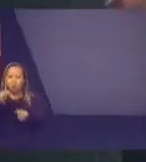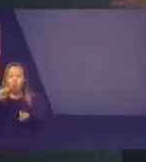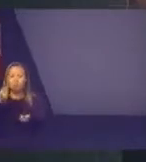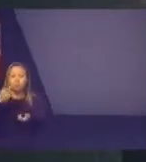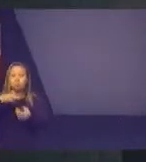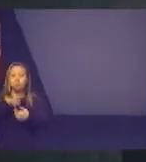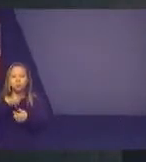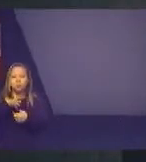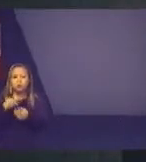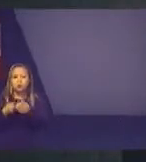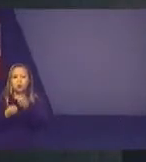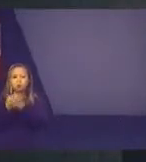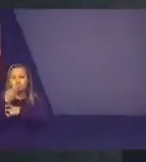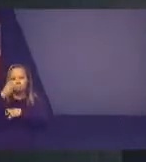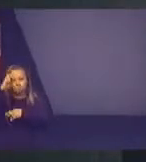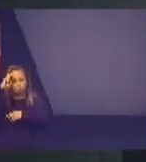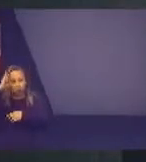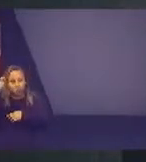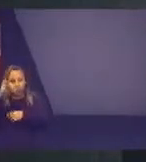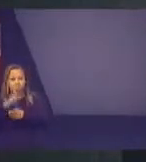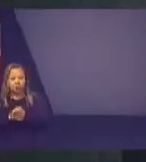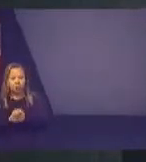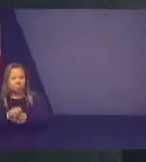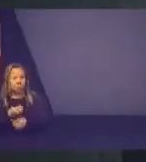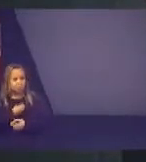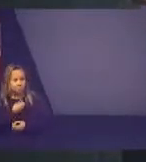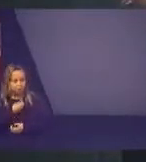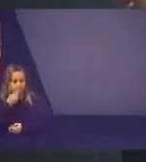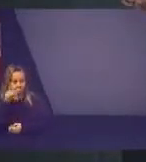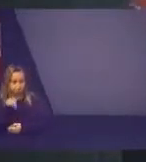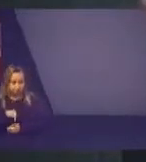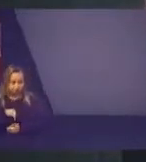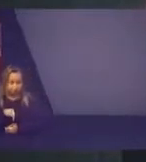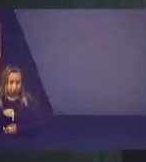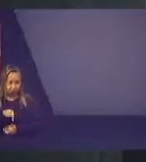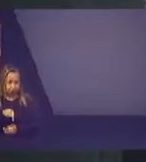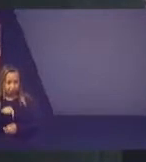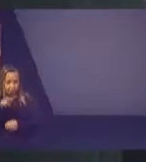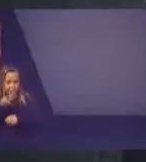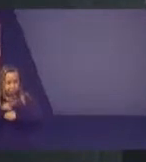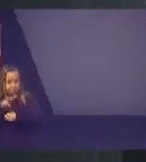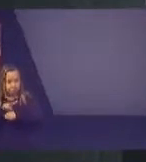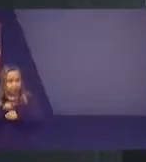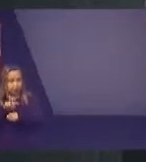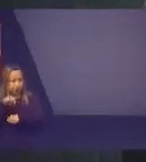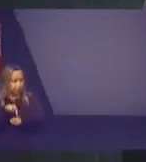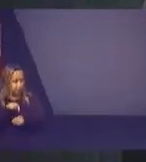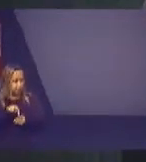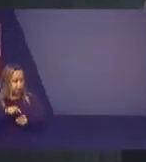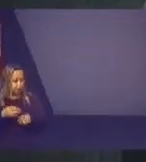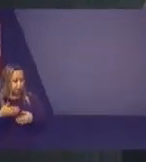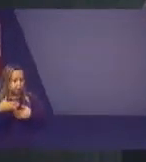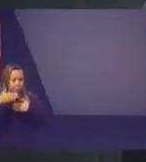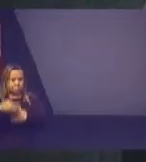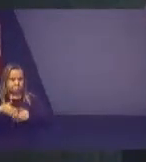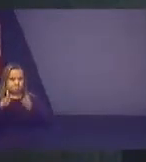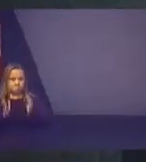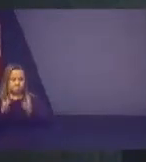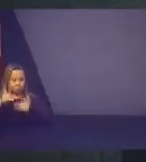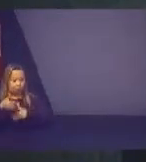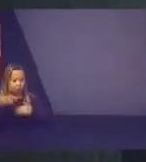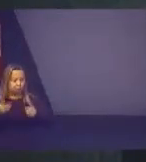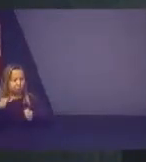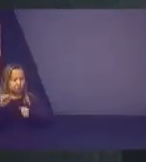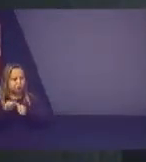Estão presentes aqui Na apresentação, aqui nessas caixas Que foram feitas a partir do